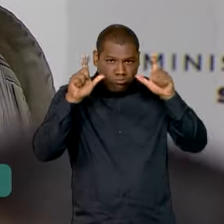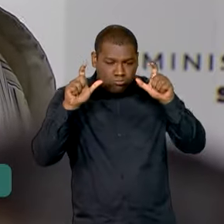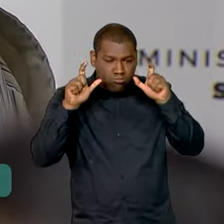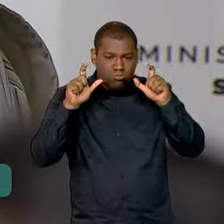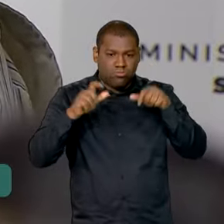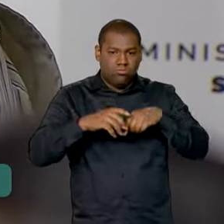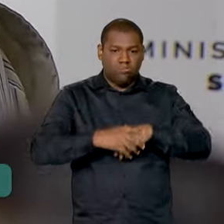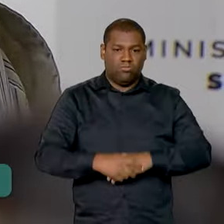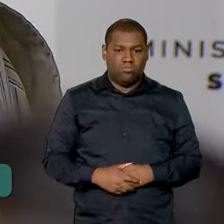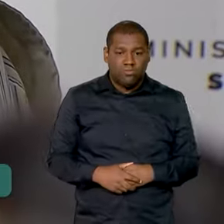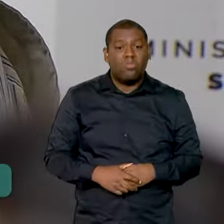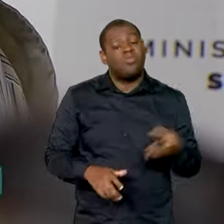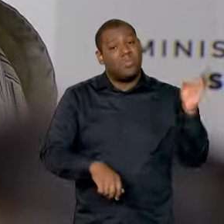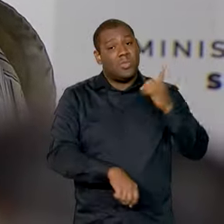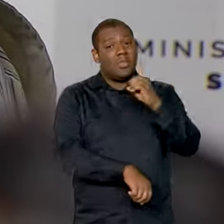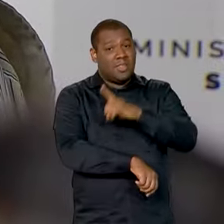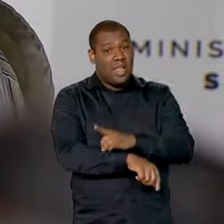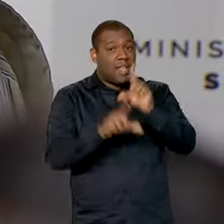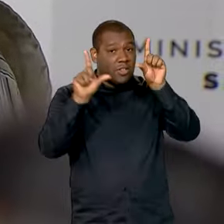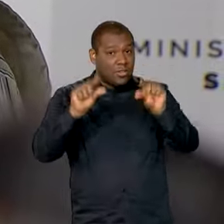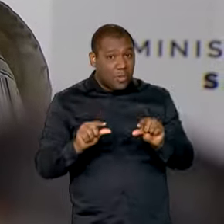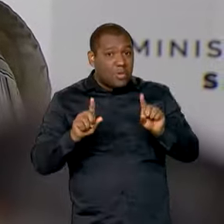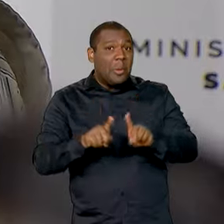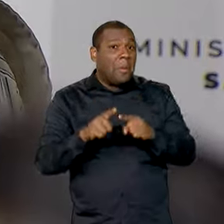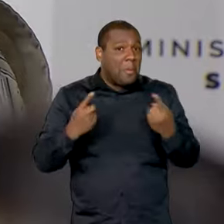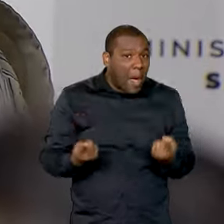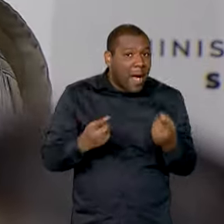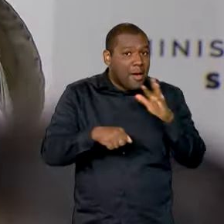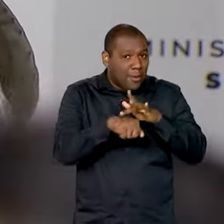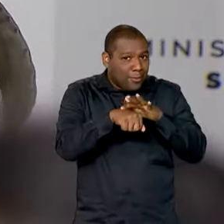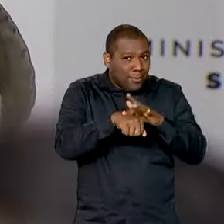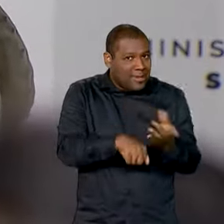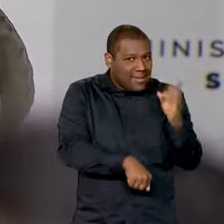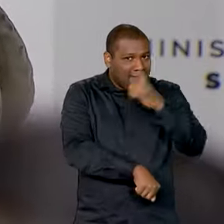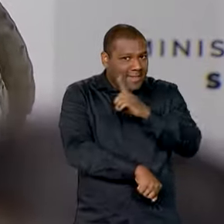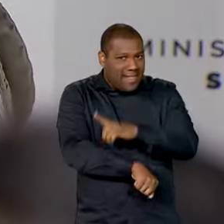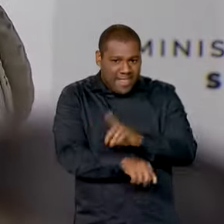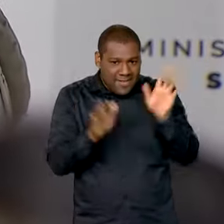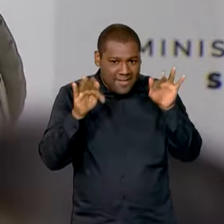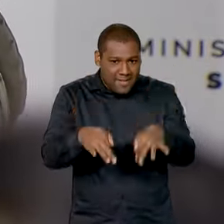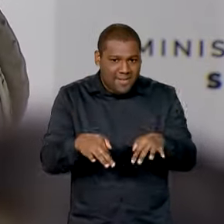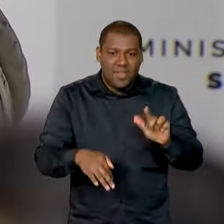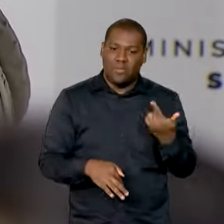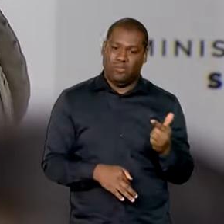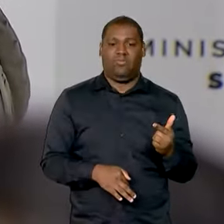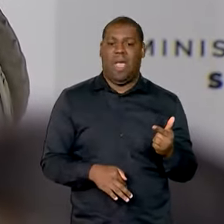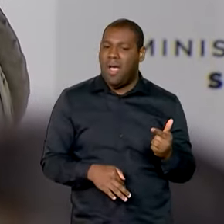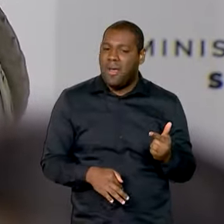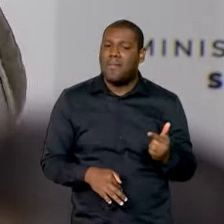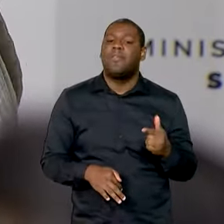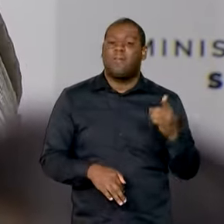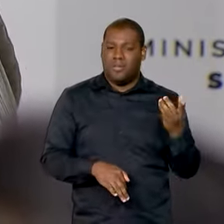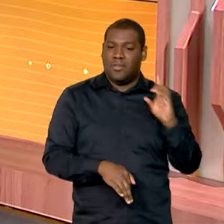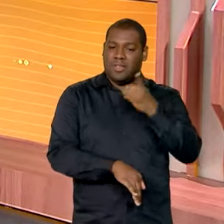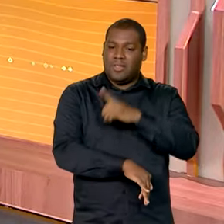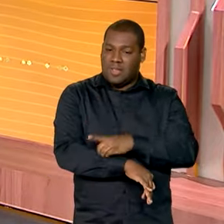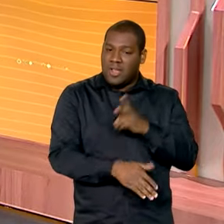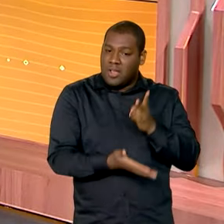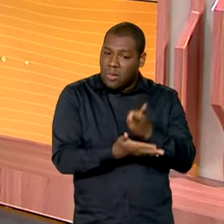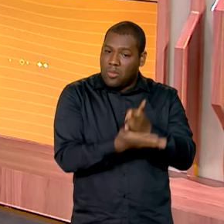Passado o pico, não quer dizer que a epidemia acabou. Muitos casos ainda vão acontecer até que a gente chegue ao final dessa epidemia.